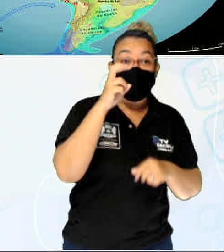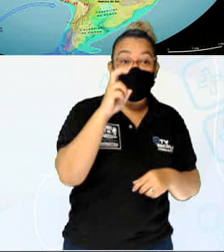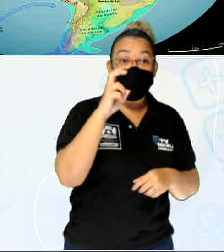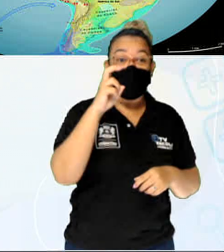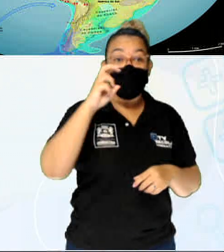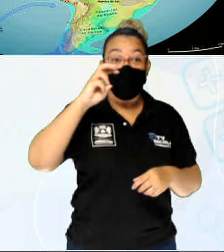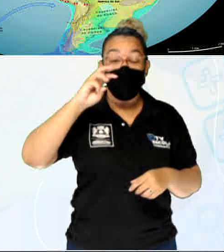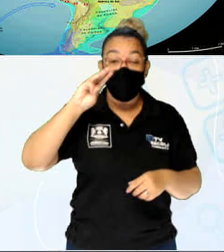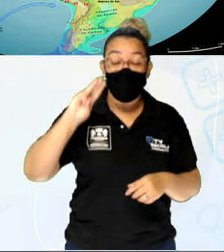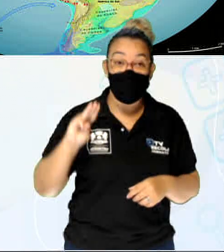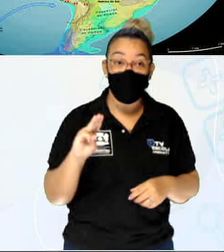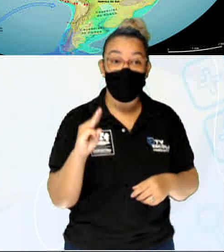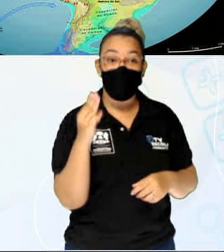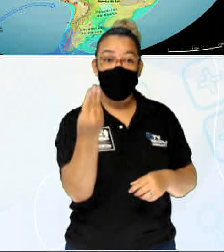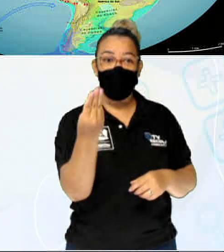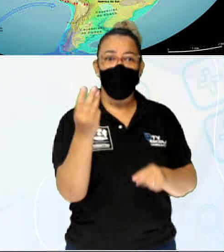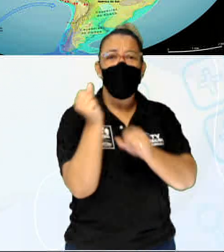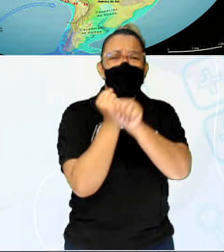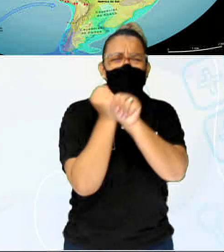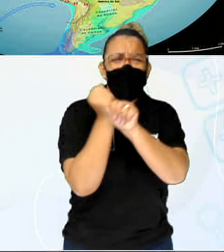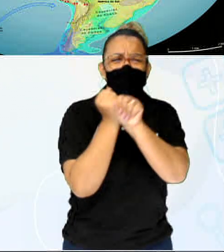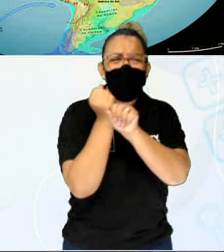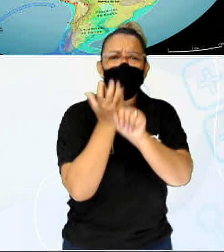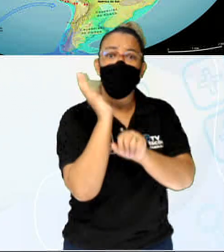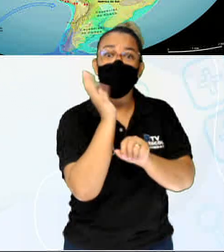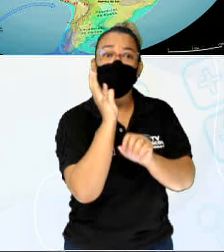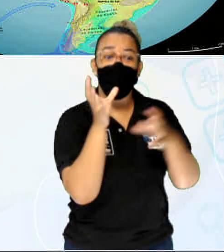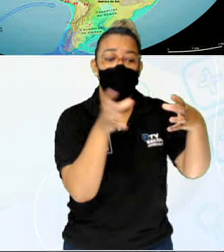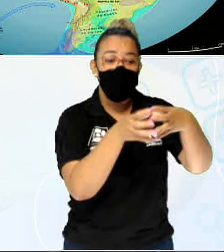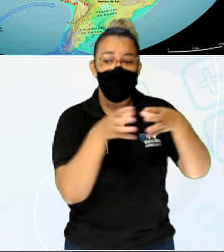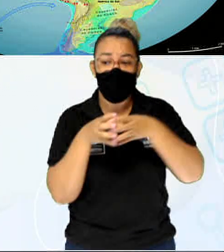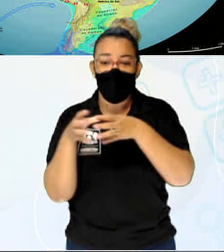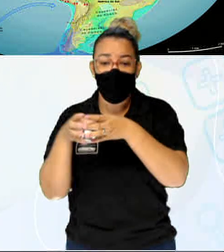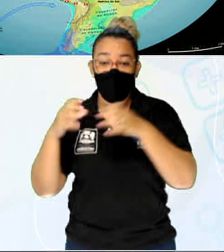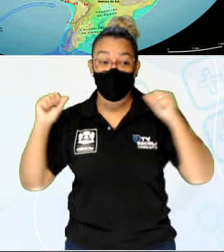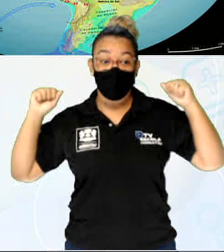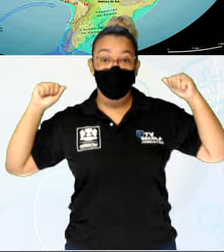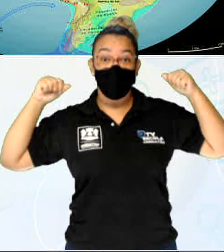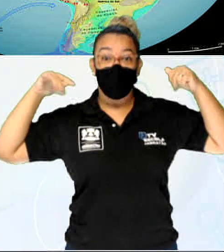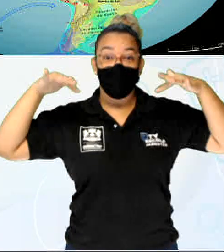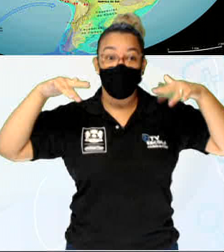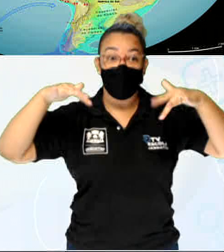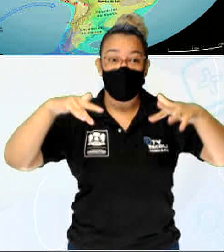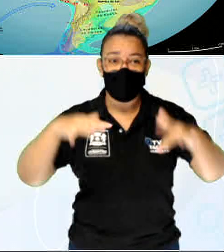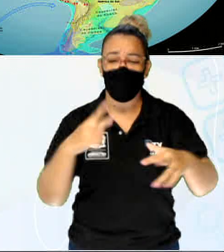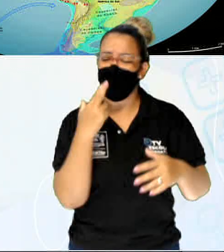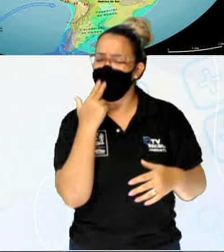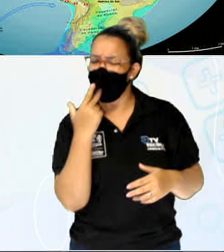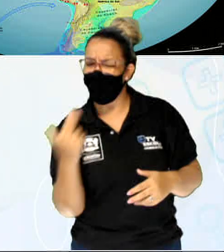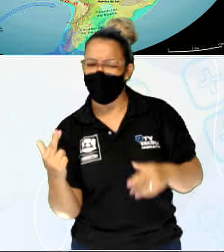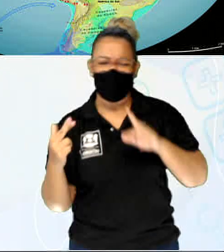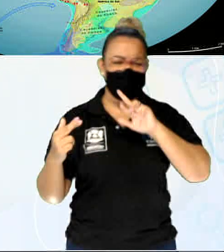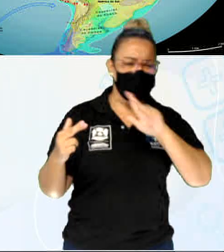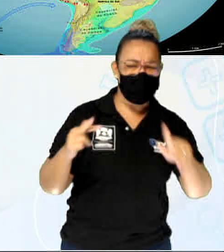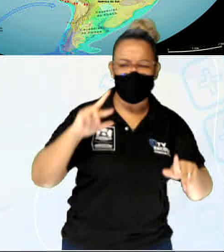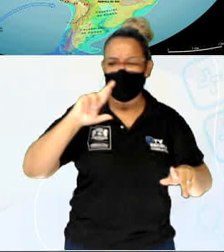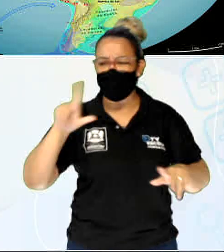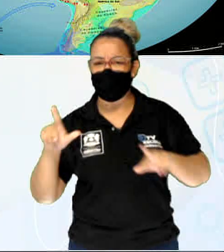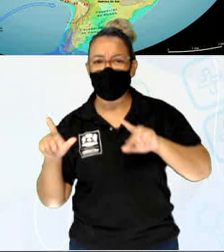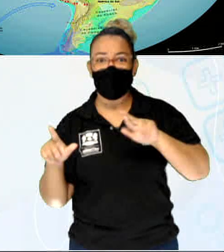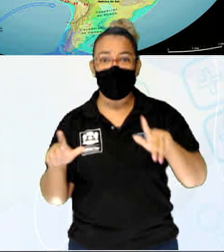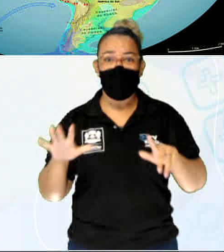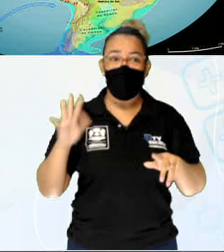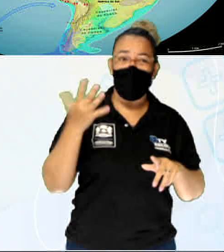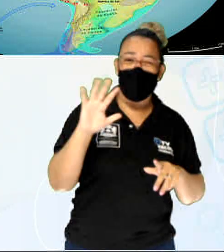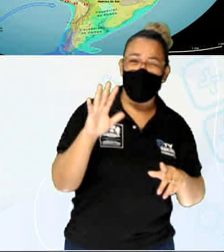habitando essa região há mais de não sei quantos séculos, línguas diferentes. Estima-se que em